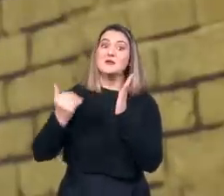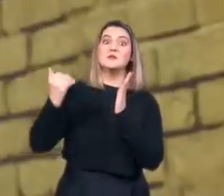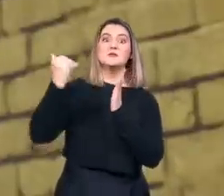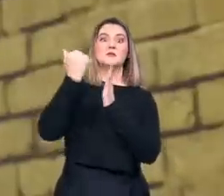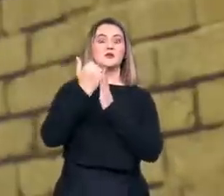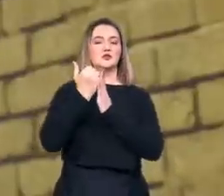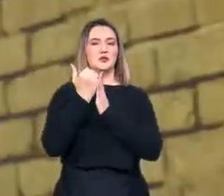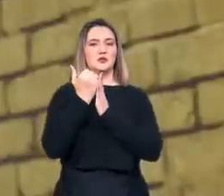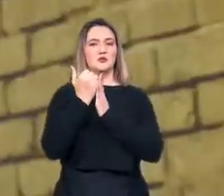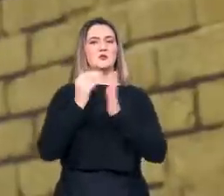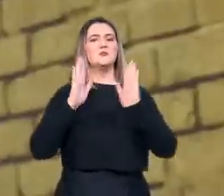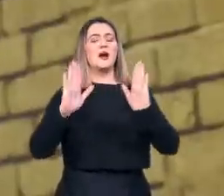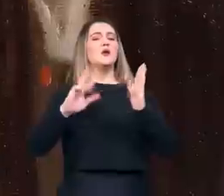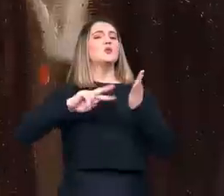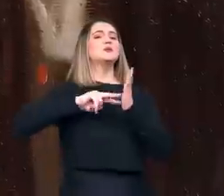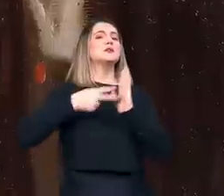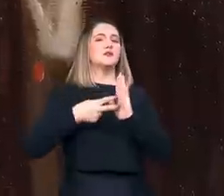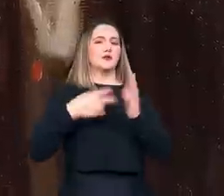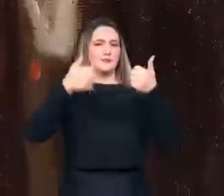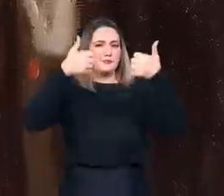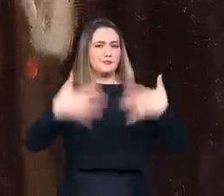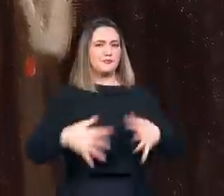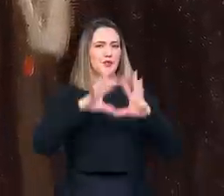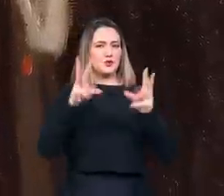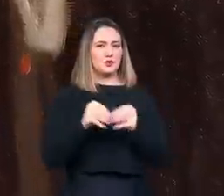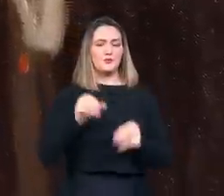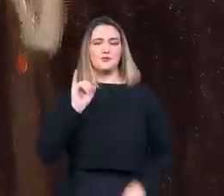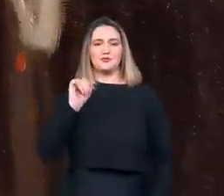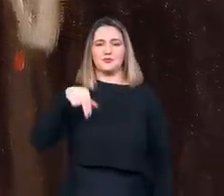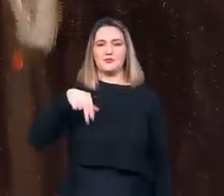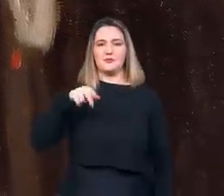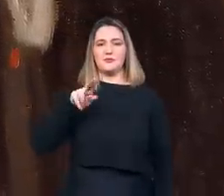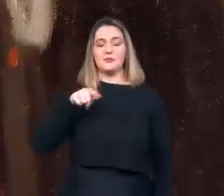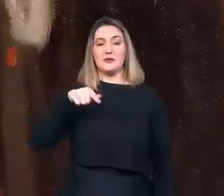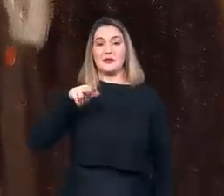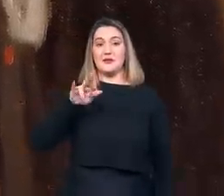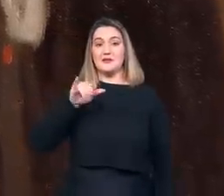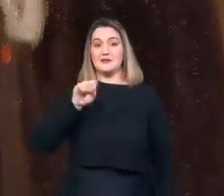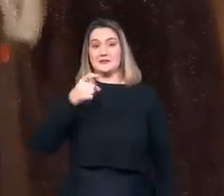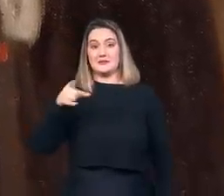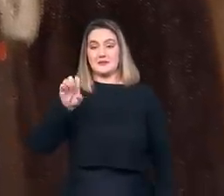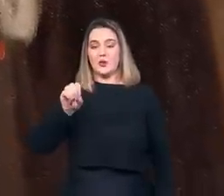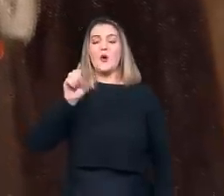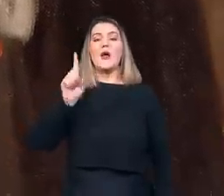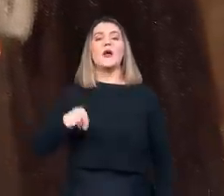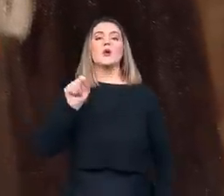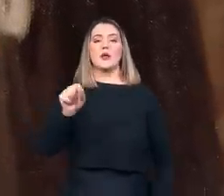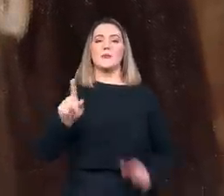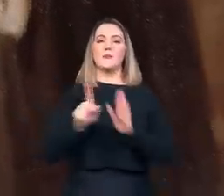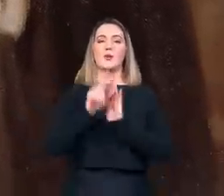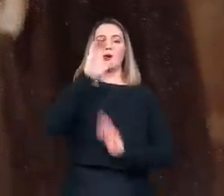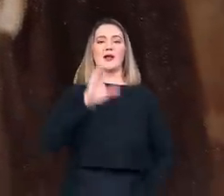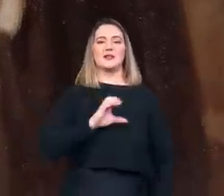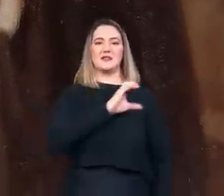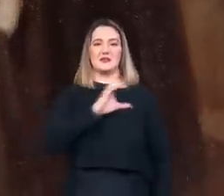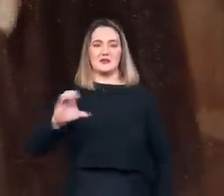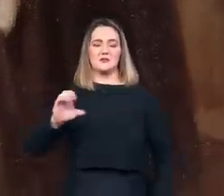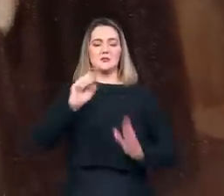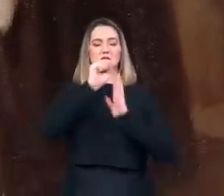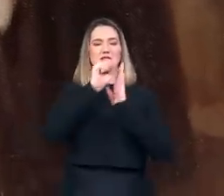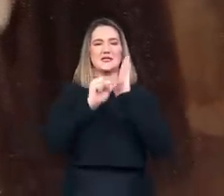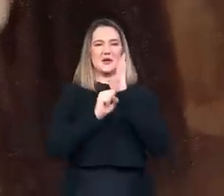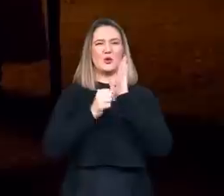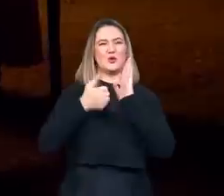Santa Inquisição da Igreja Católica? A Inquisição foi uma espécie de tribunal eclesiástico instituído pelo catolicismo no final do